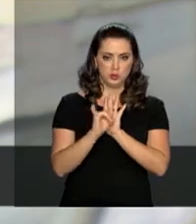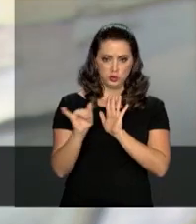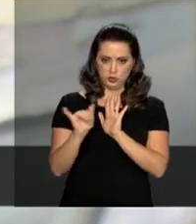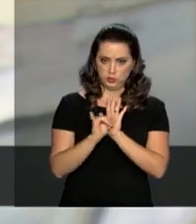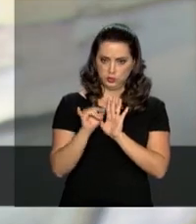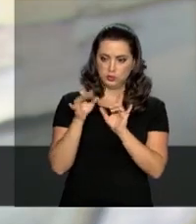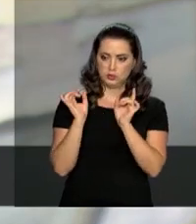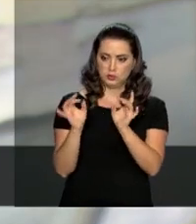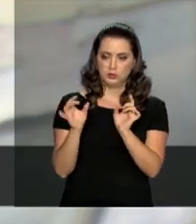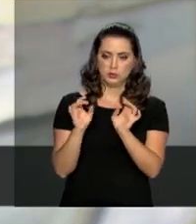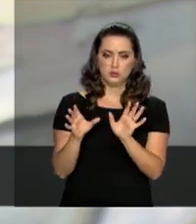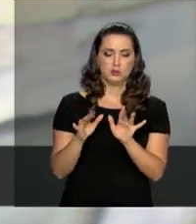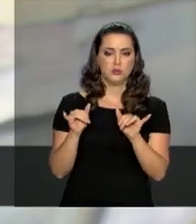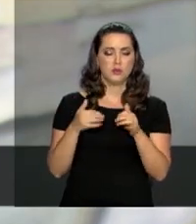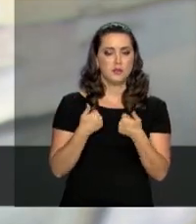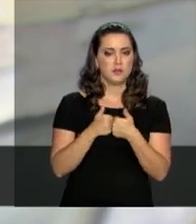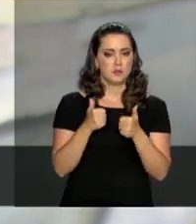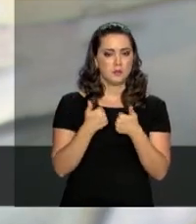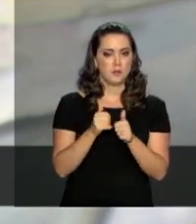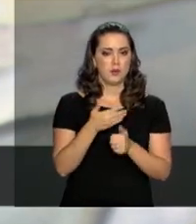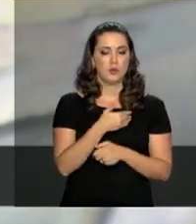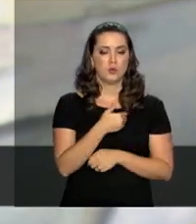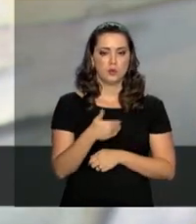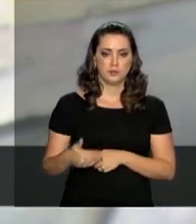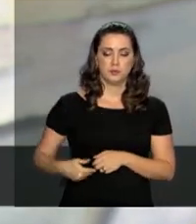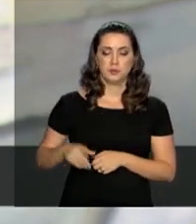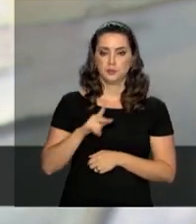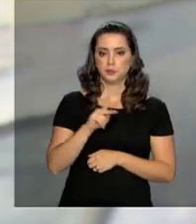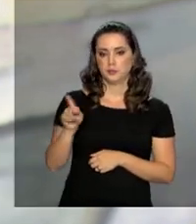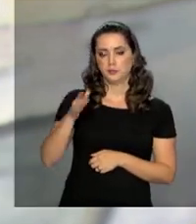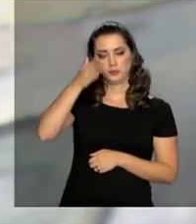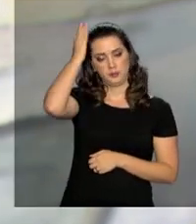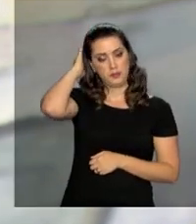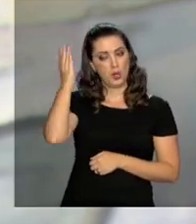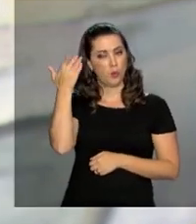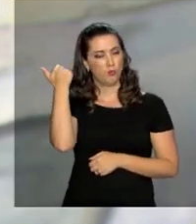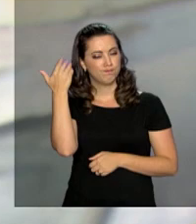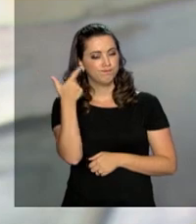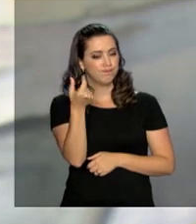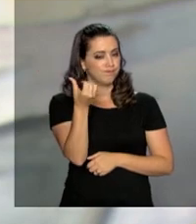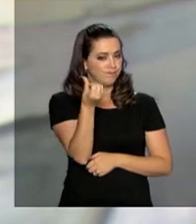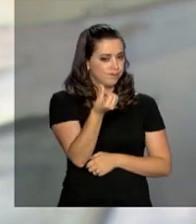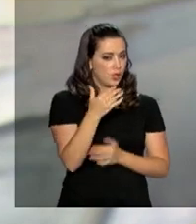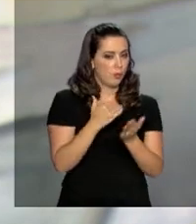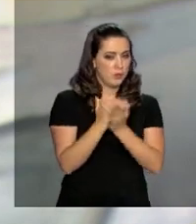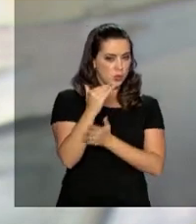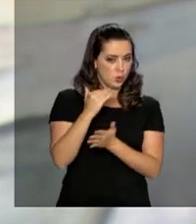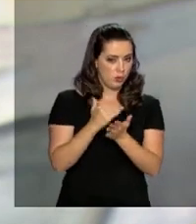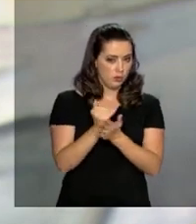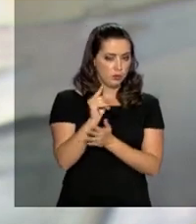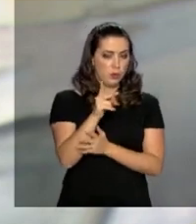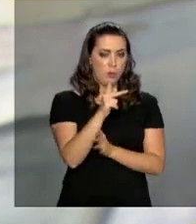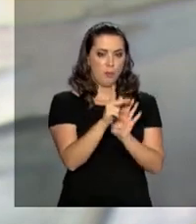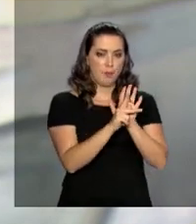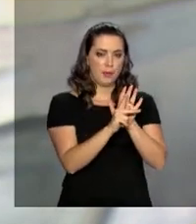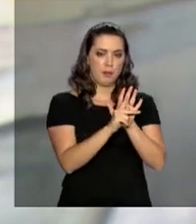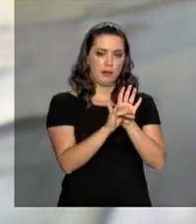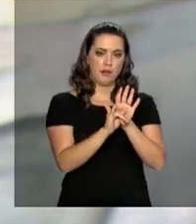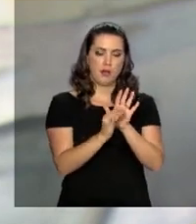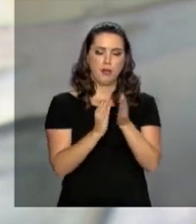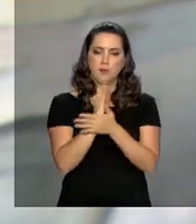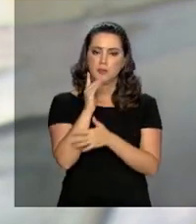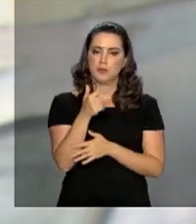concessões no setor de transportes do governo Temer. Desde 2016, quando foi lançado, o PPI aprovou